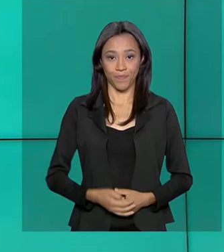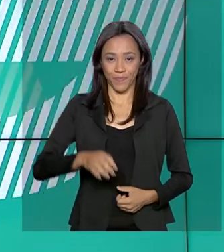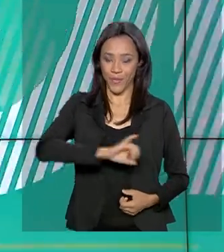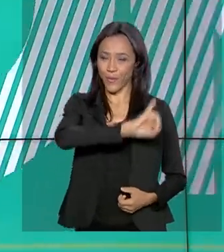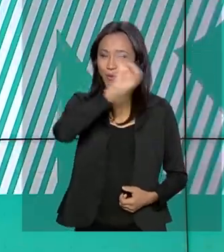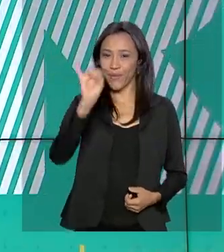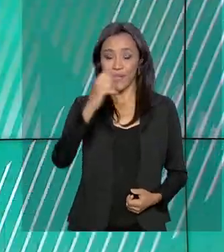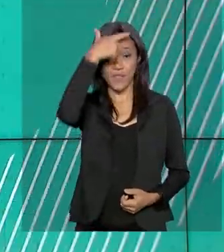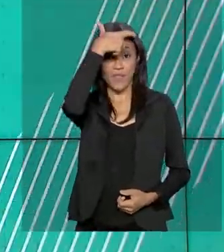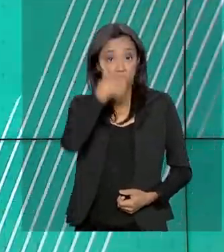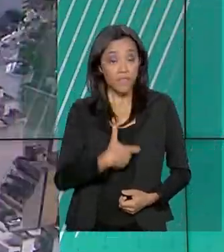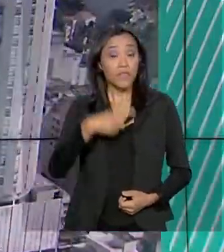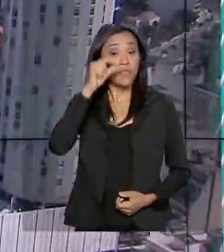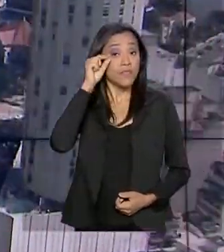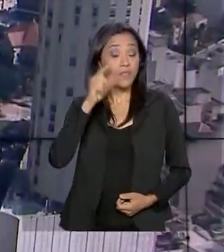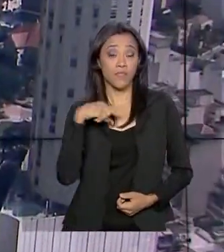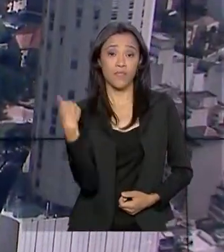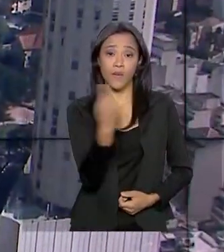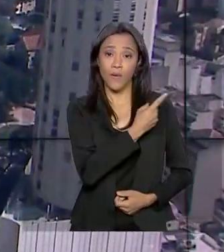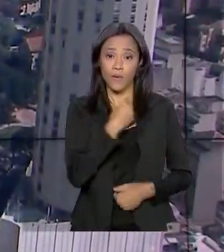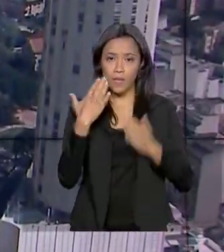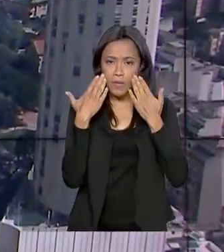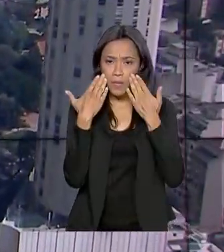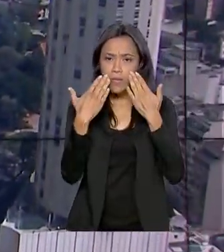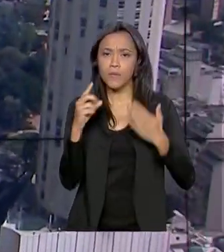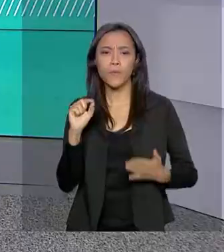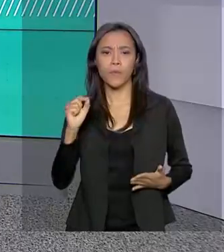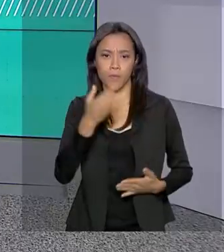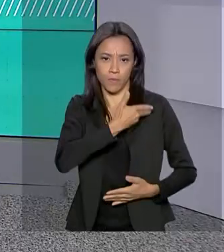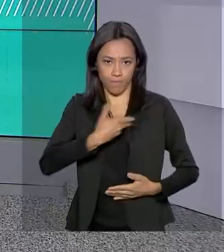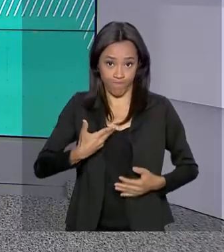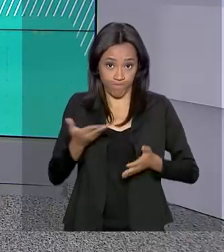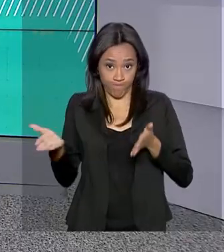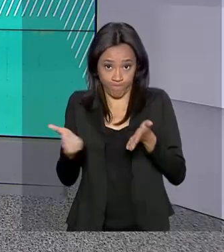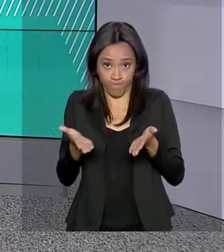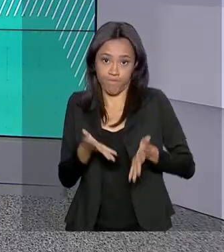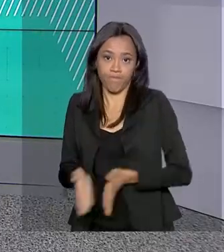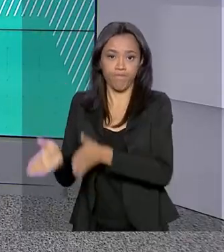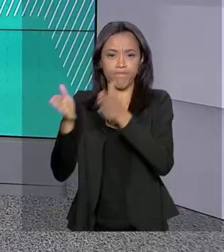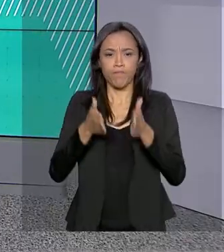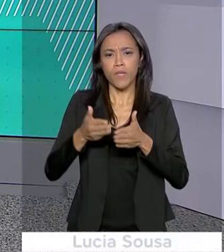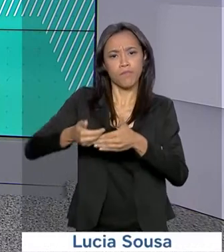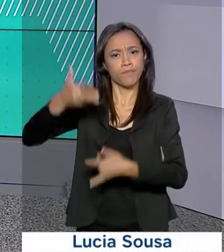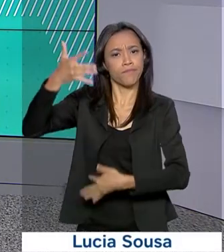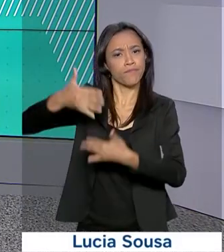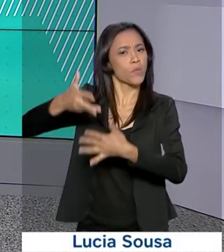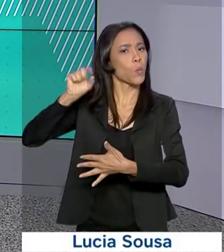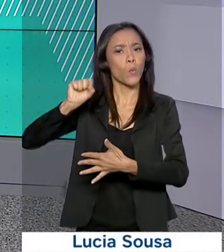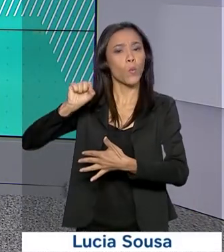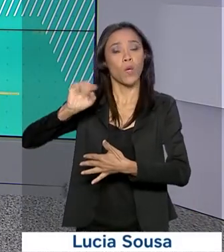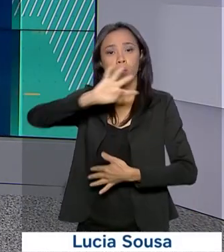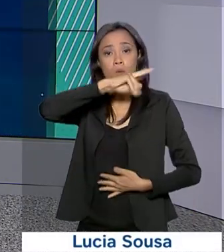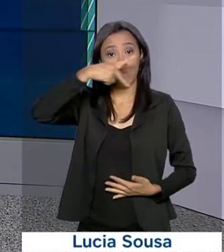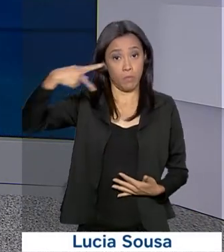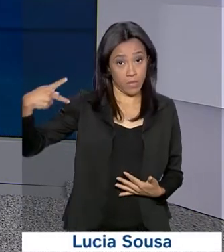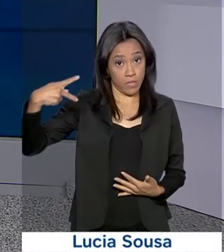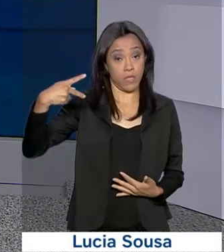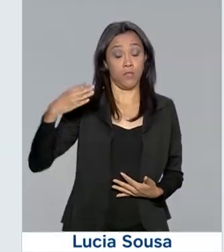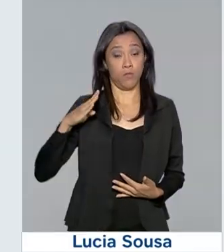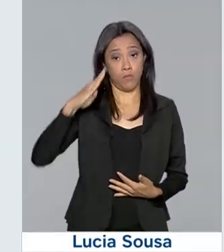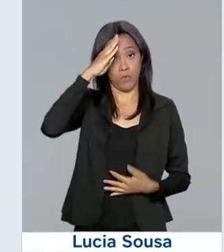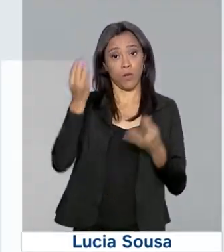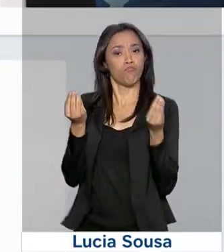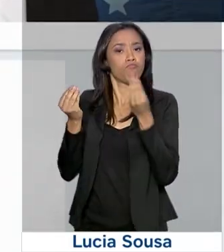Olá, eu sou o Roberto Camargo e estamos no ar com o Governo Agora. Pelas redes sociais, o presidente Jair Bolsonaro informou que o